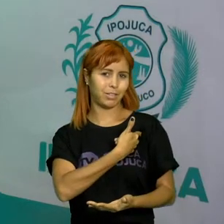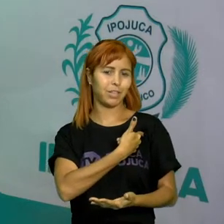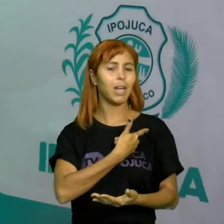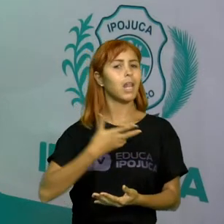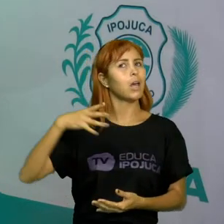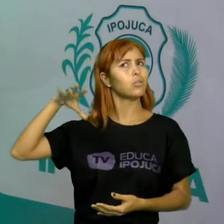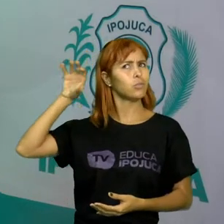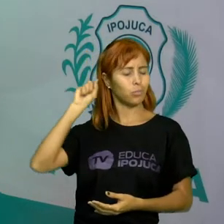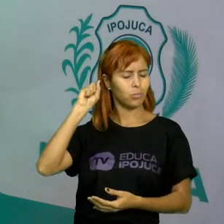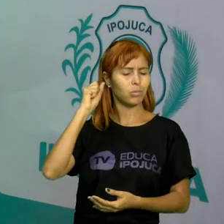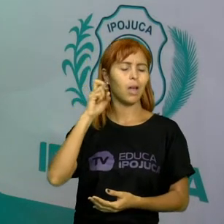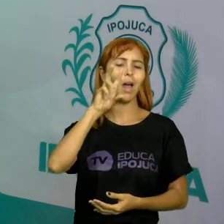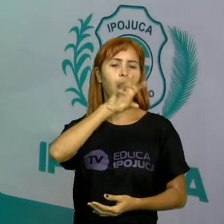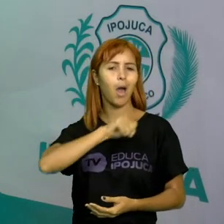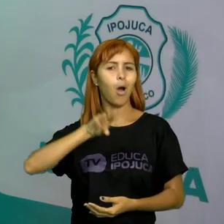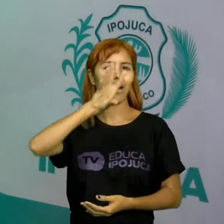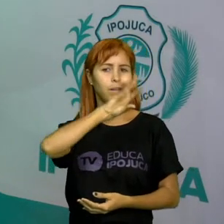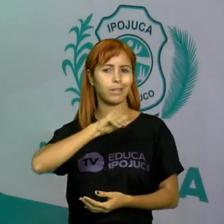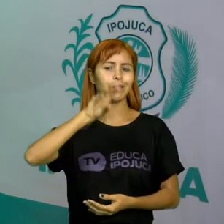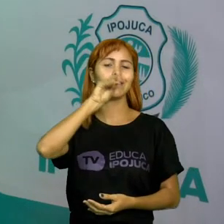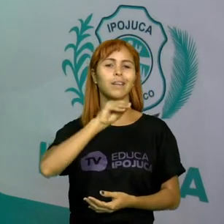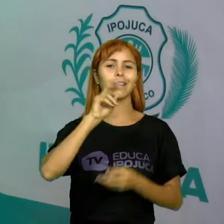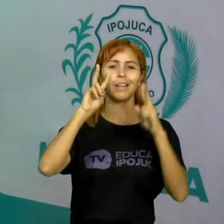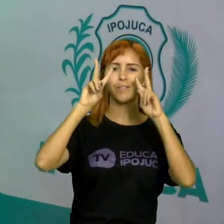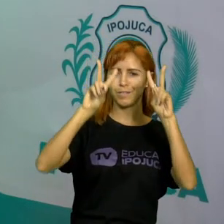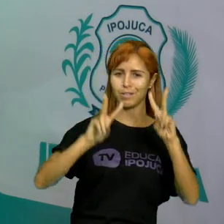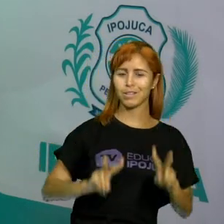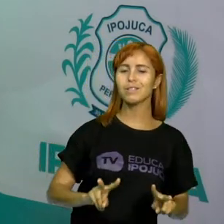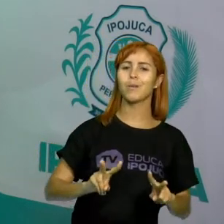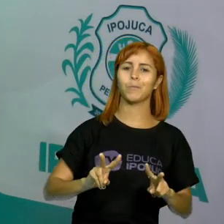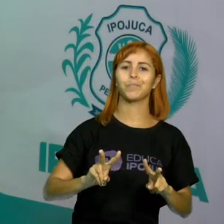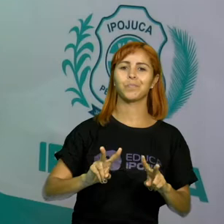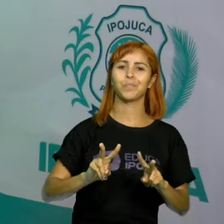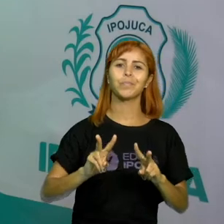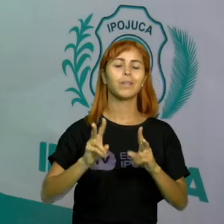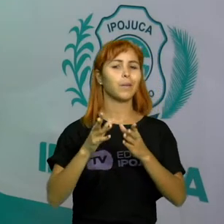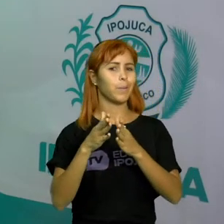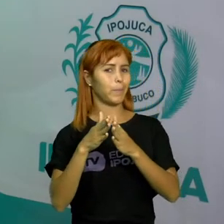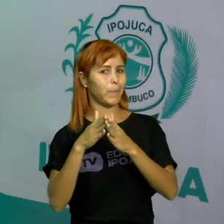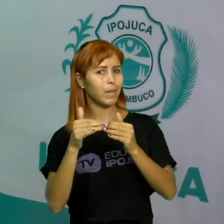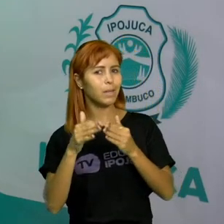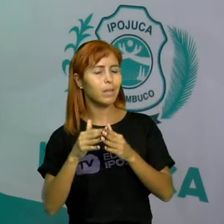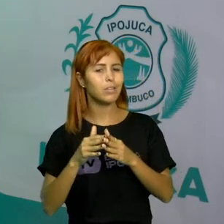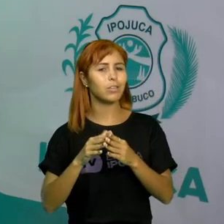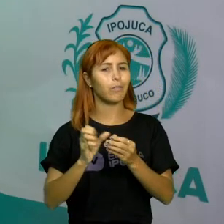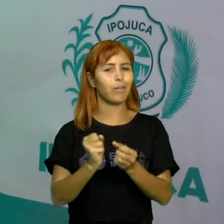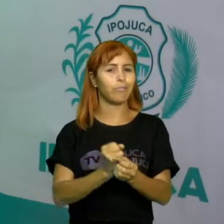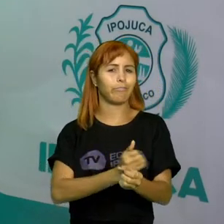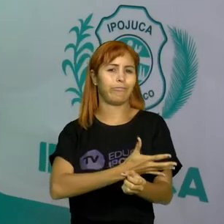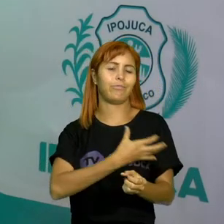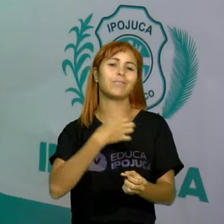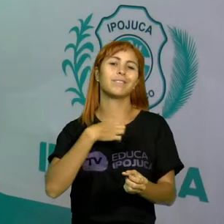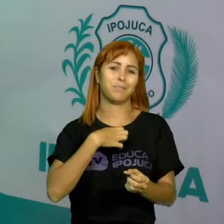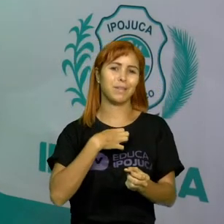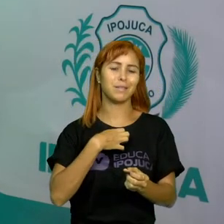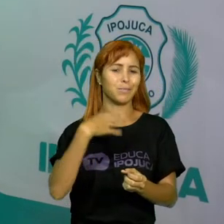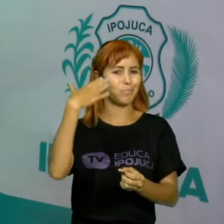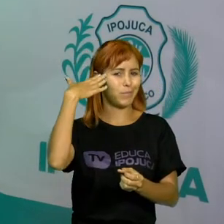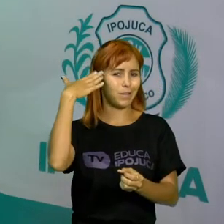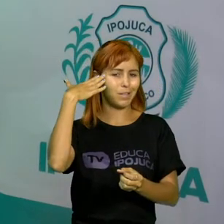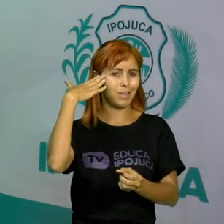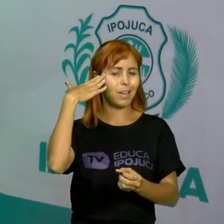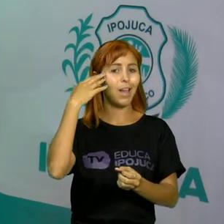escuta, seja na oralidade ou seja na visualização. Pede que a gente tenha uma sensibilidade nesse processo.